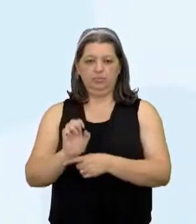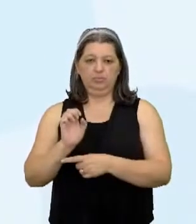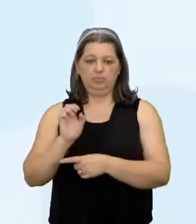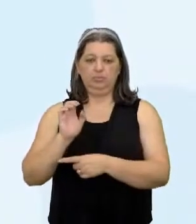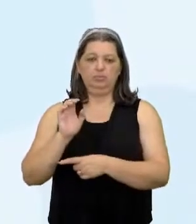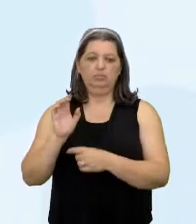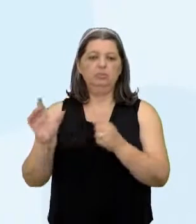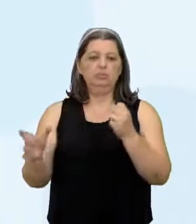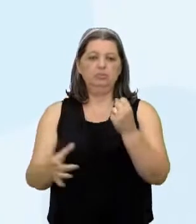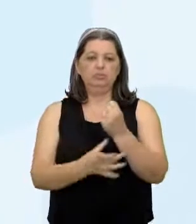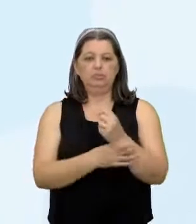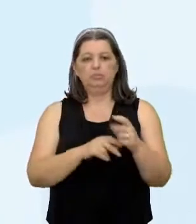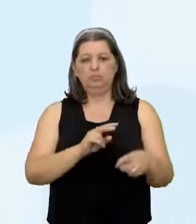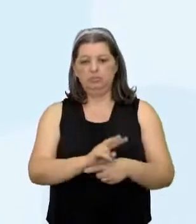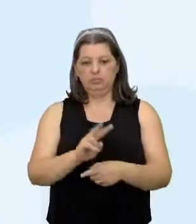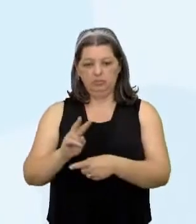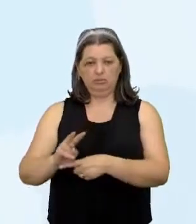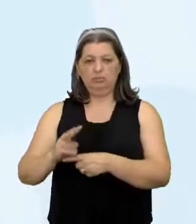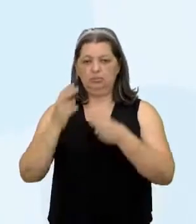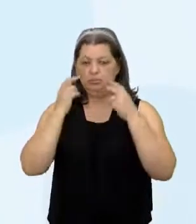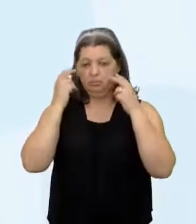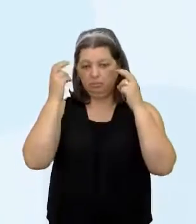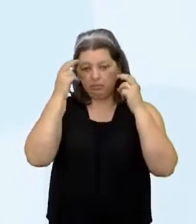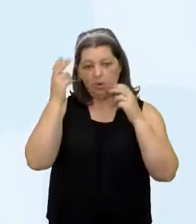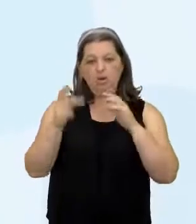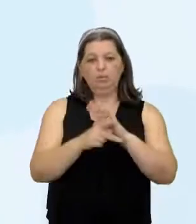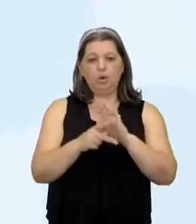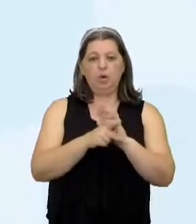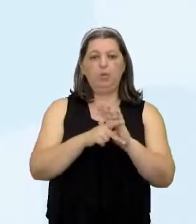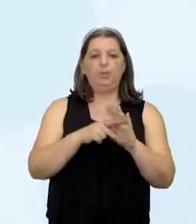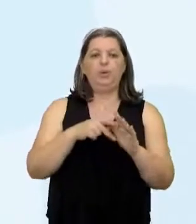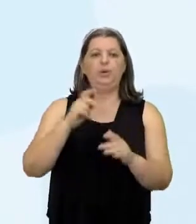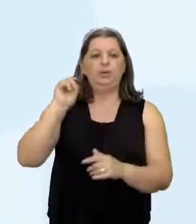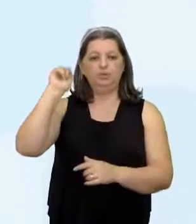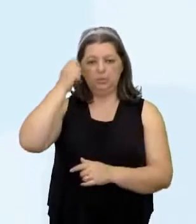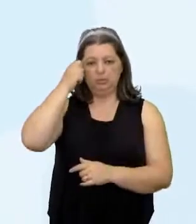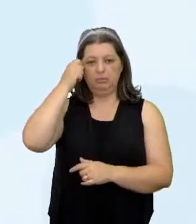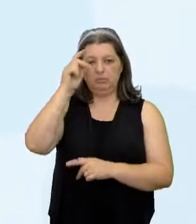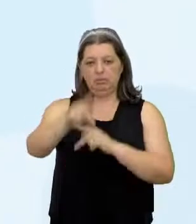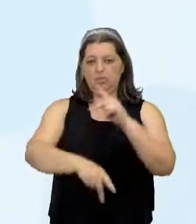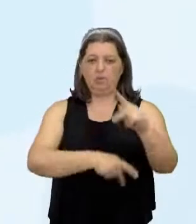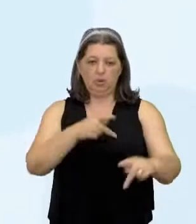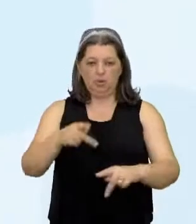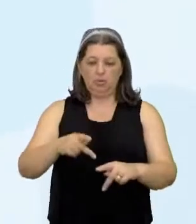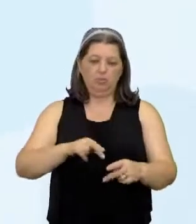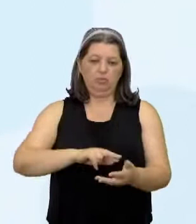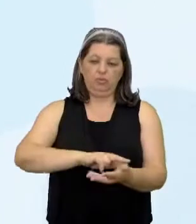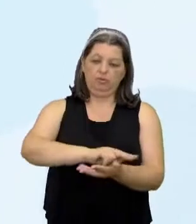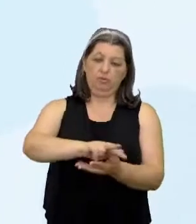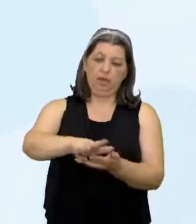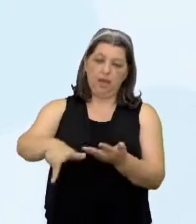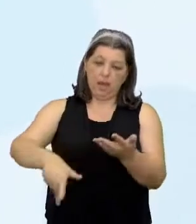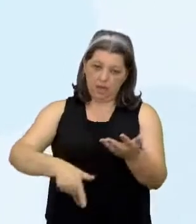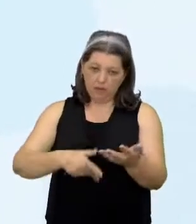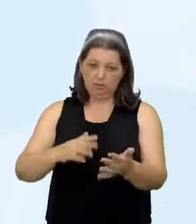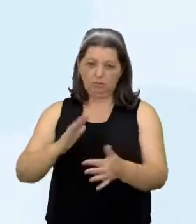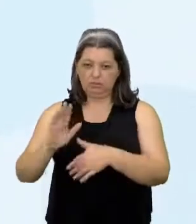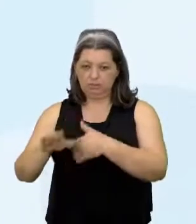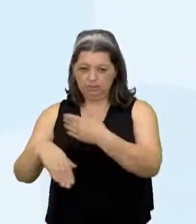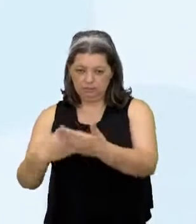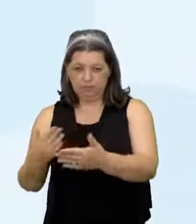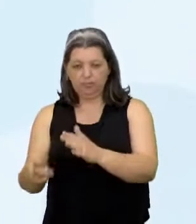Das culturas populares Indígenas e afro-brasileiras E das de outros grupos participantes Do processo